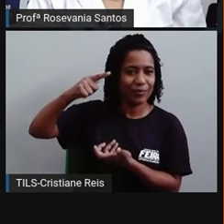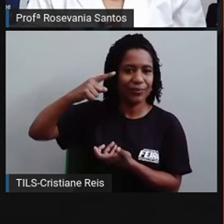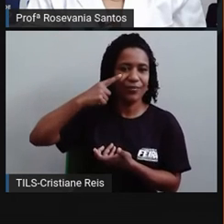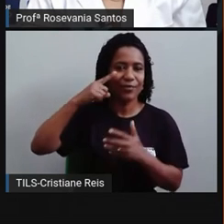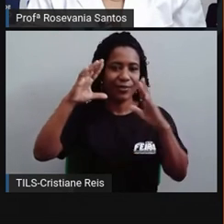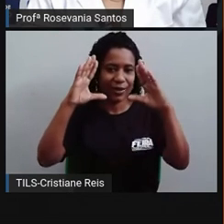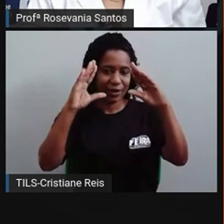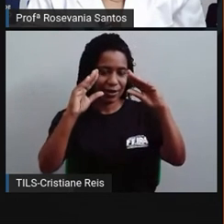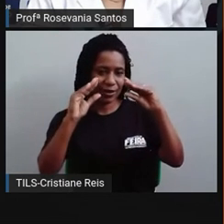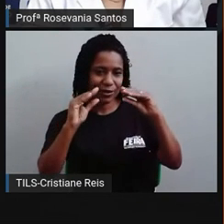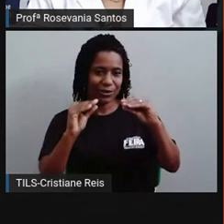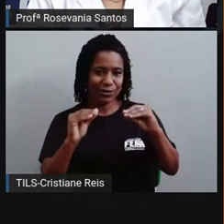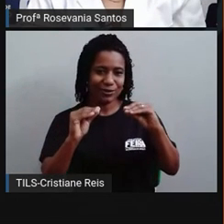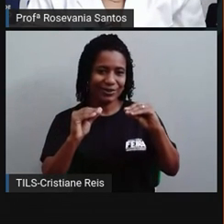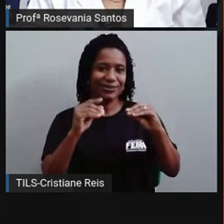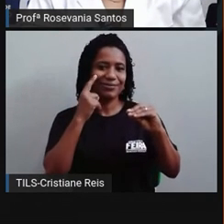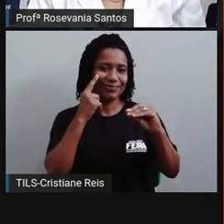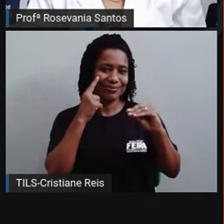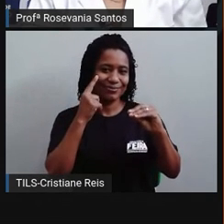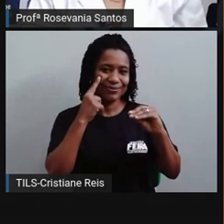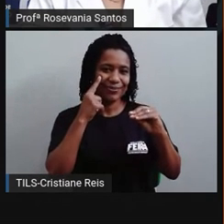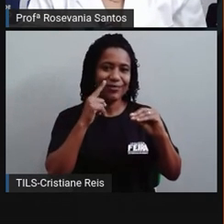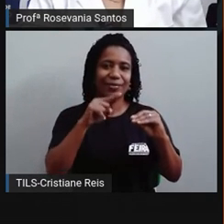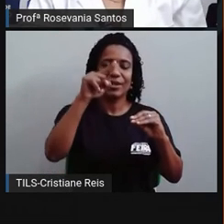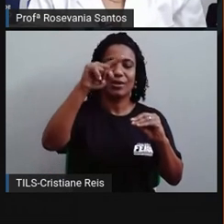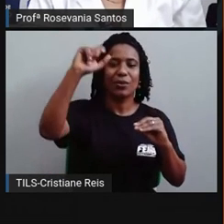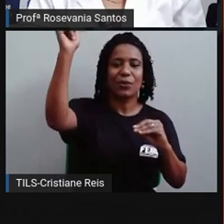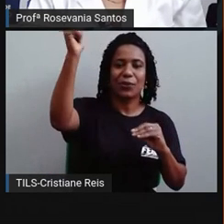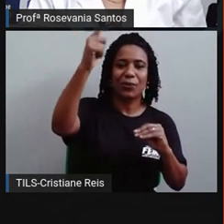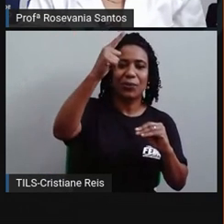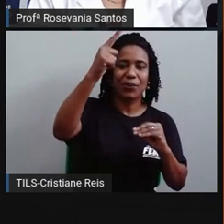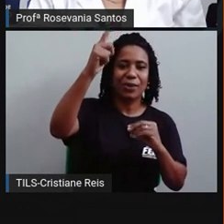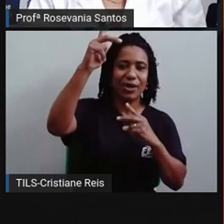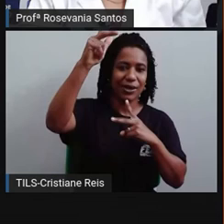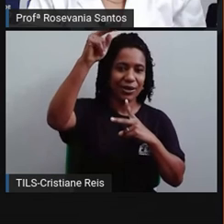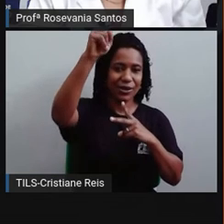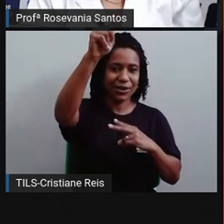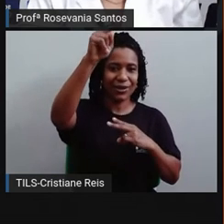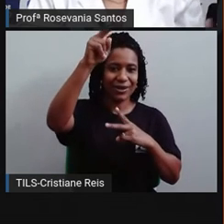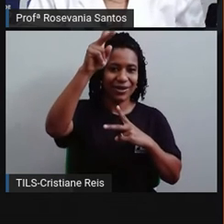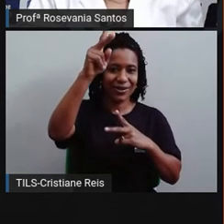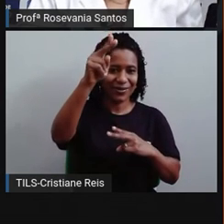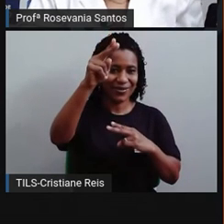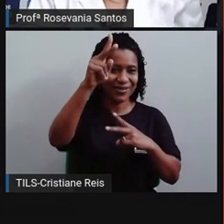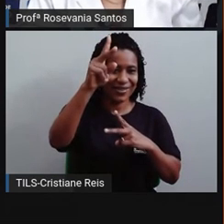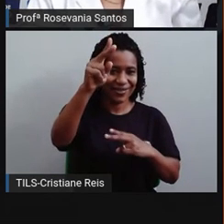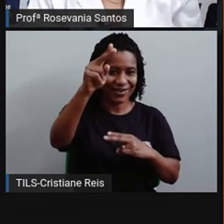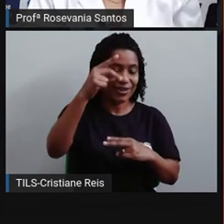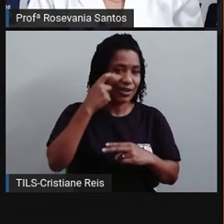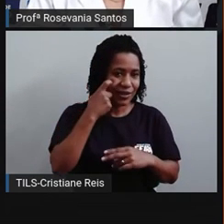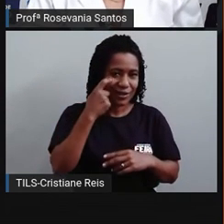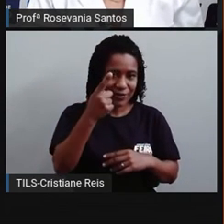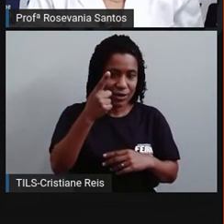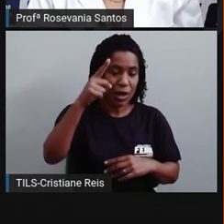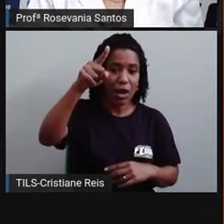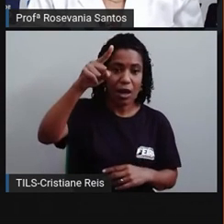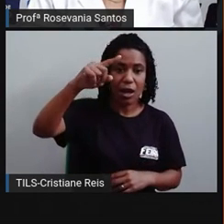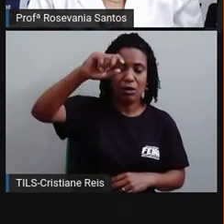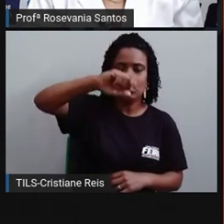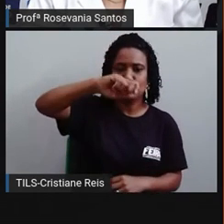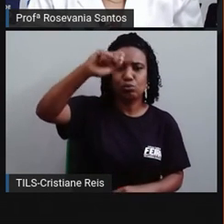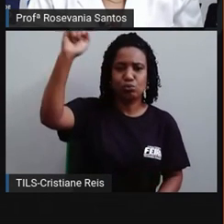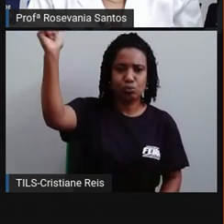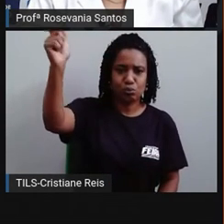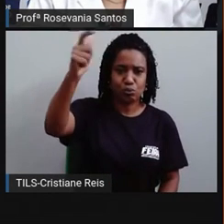é o mesmo tempo do período do dia que eu vou ter de iluminação. não vou ter nem mais nem menos. É a mesma